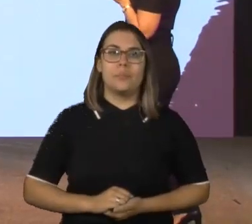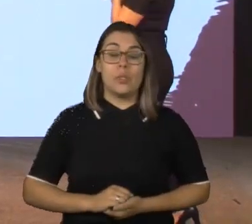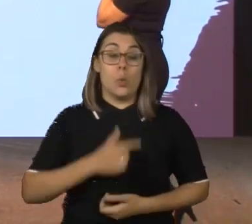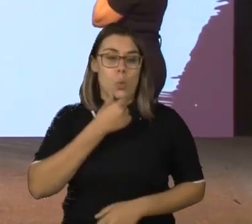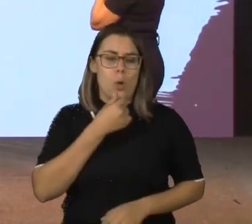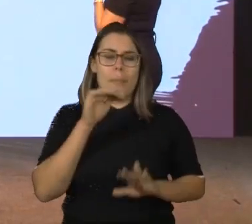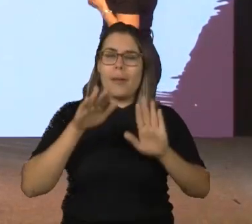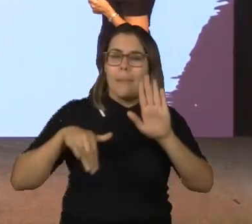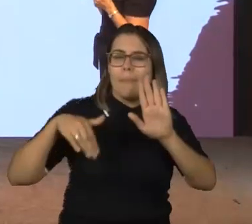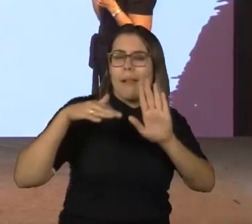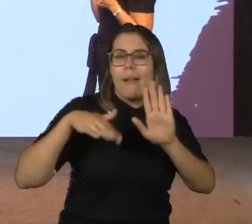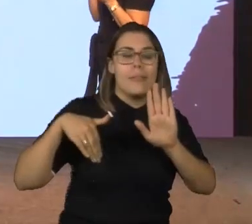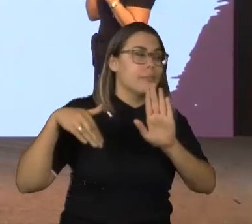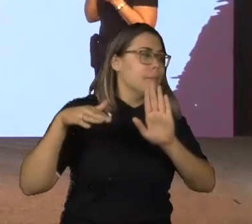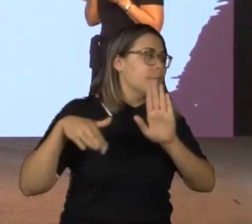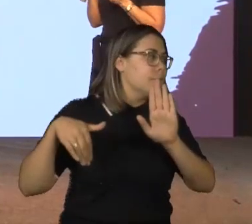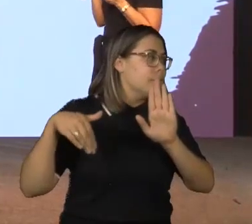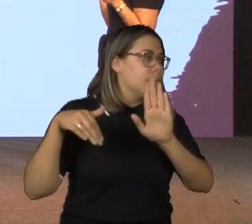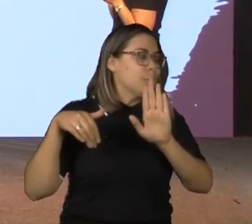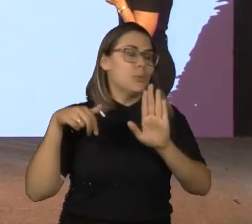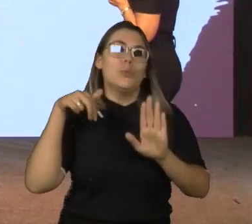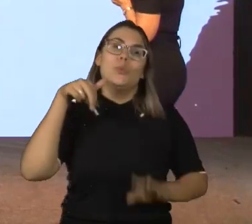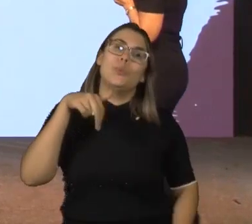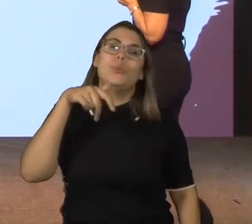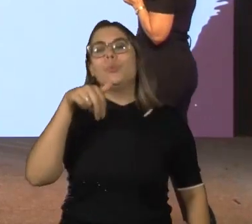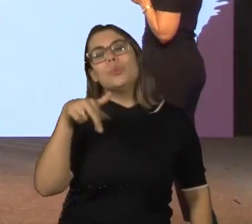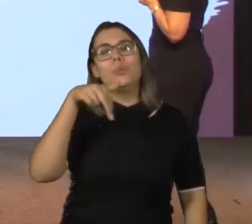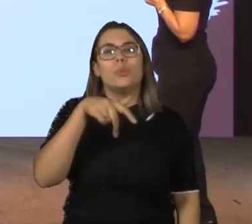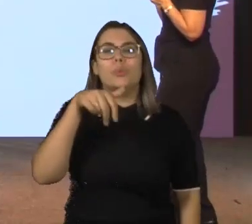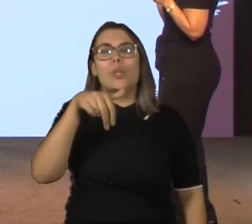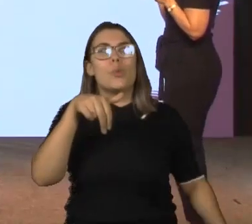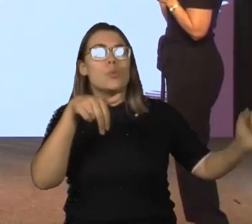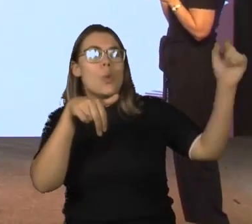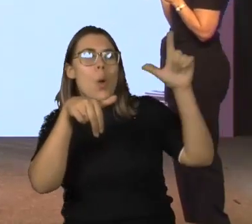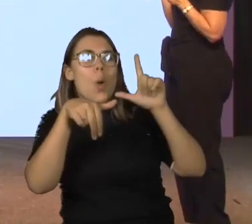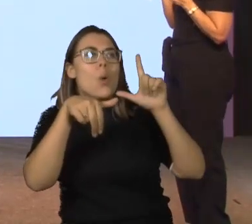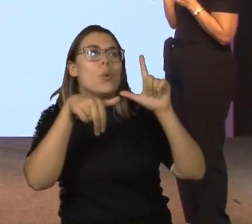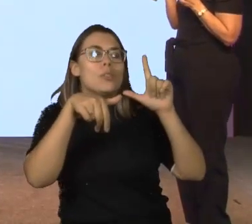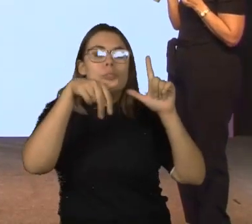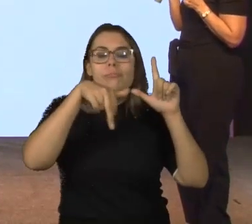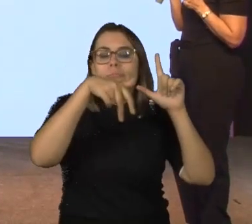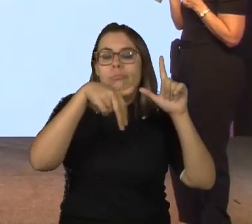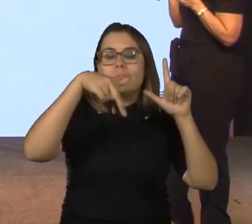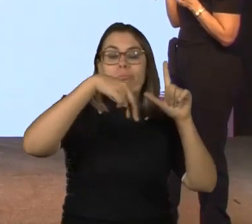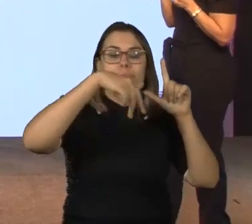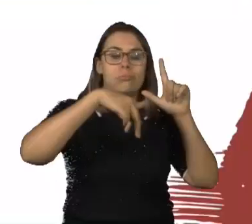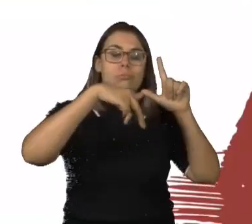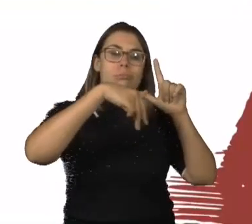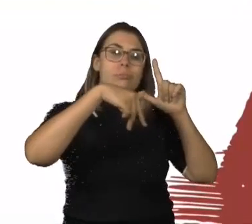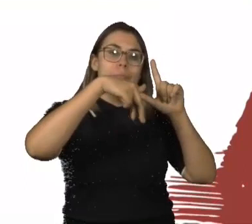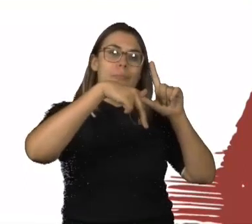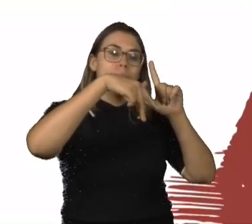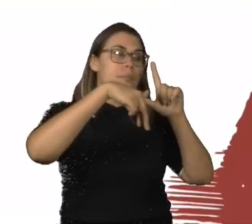praia, está caminhando numa praia, tem sol, ele está caminhando de perfil, e ele